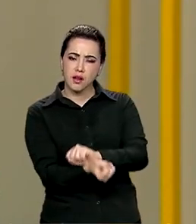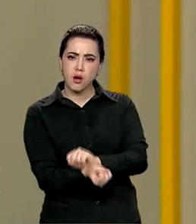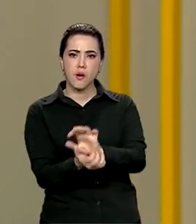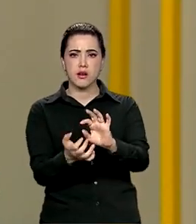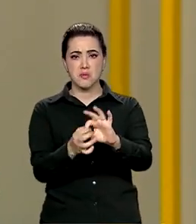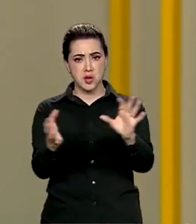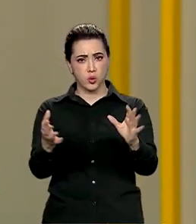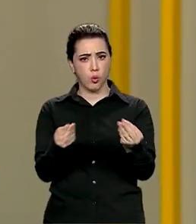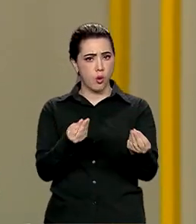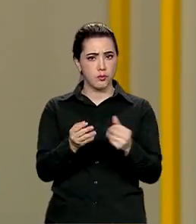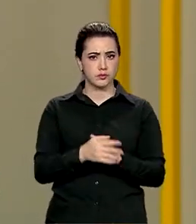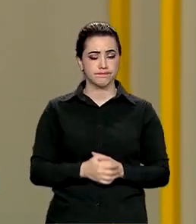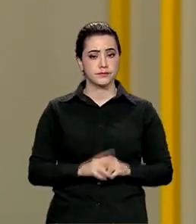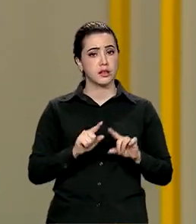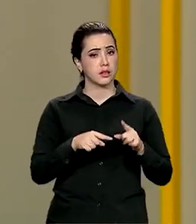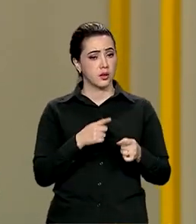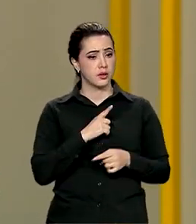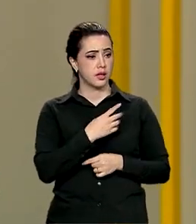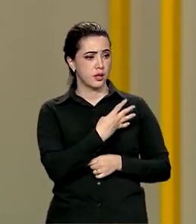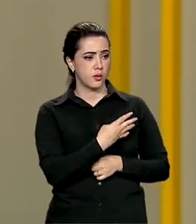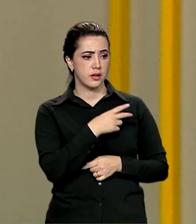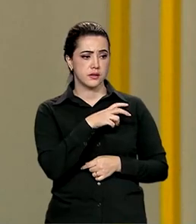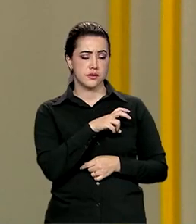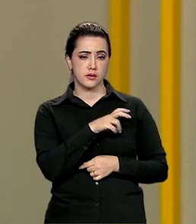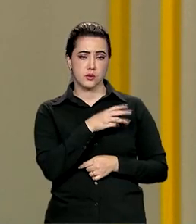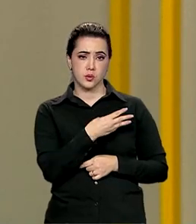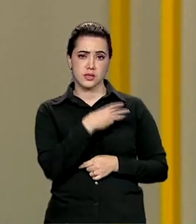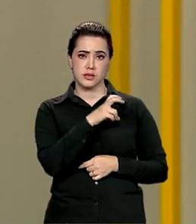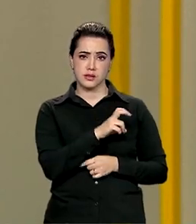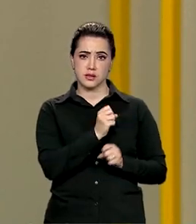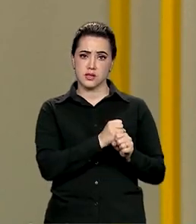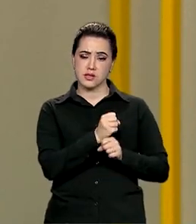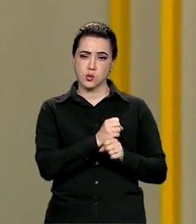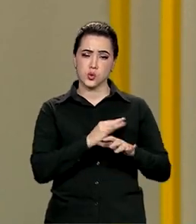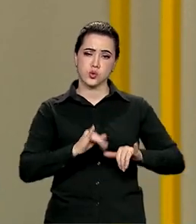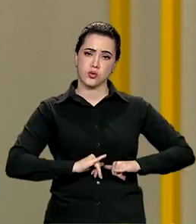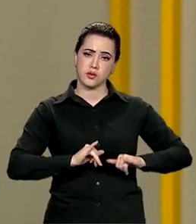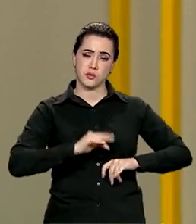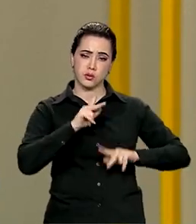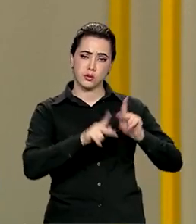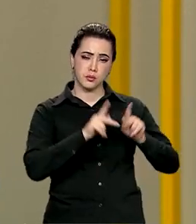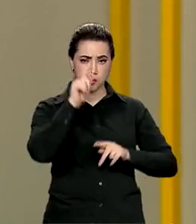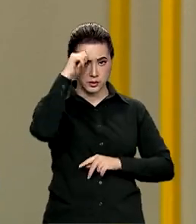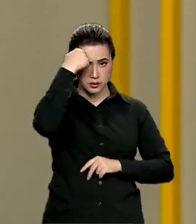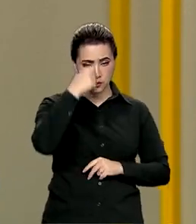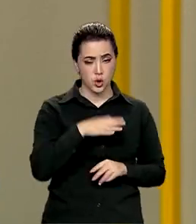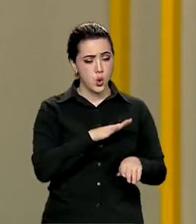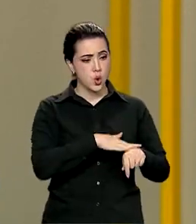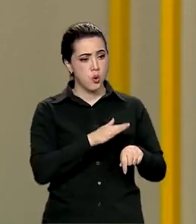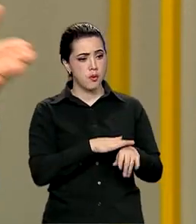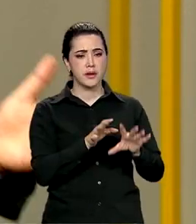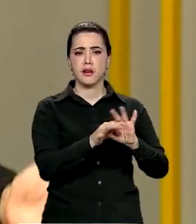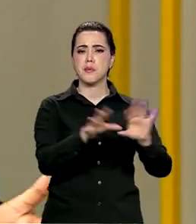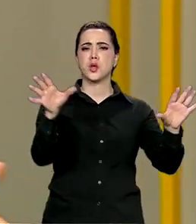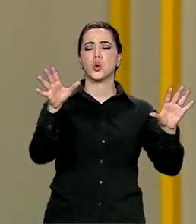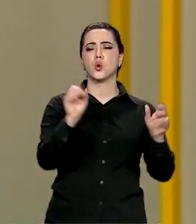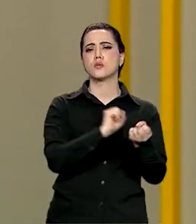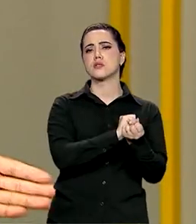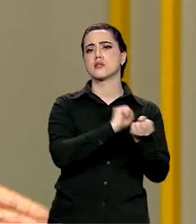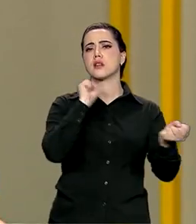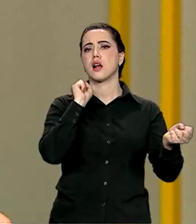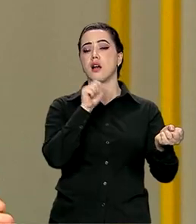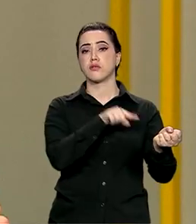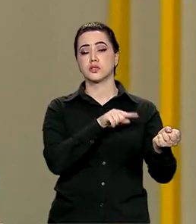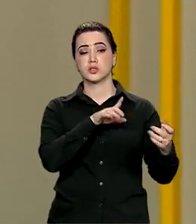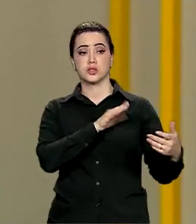435 anos de sofrimento do povo negro no Brasil. Quando você teve a abolição, você teve um processo de